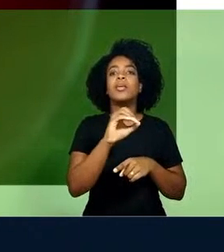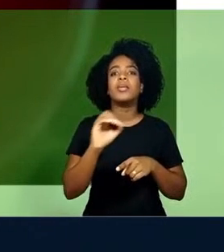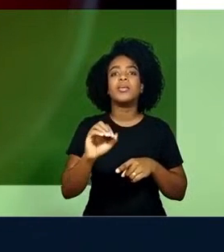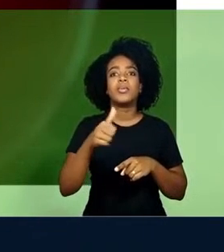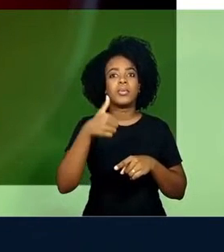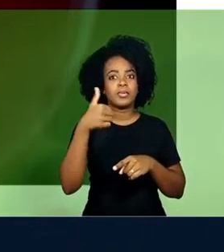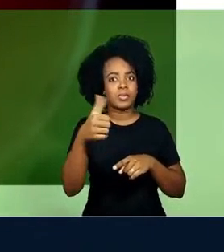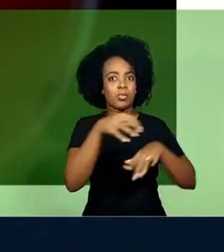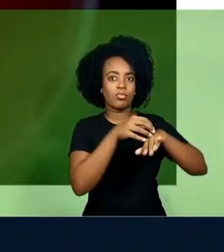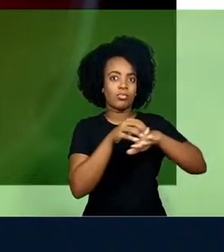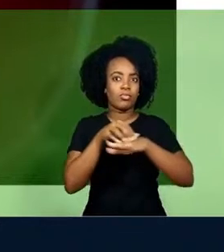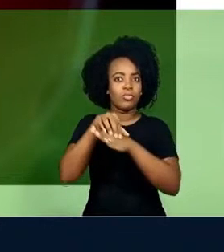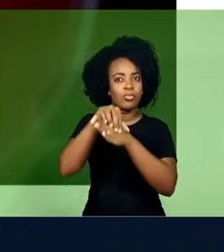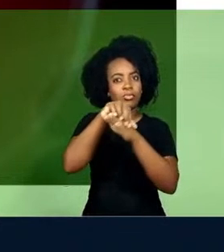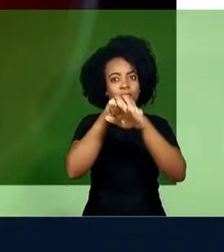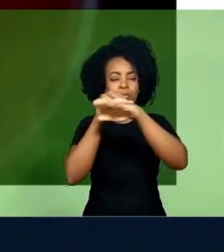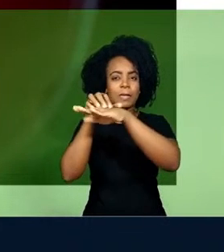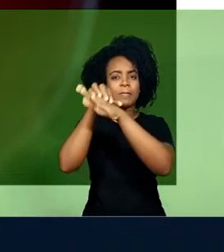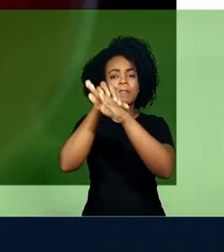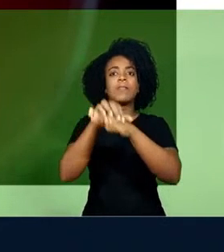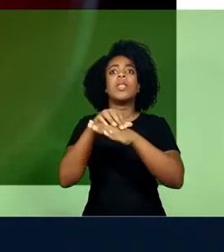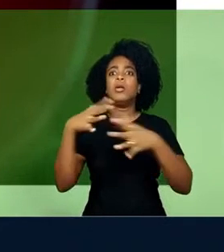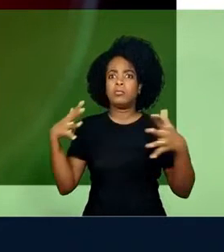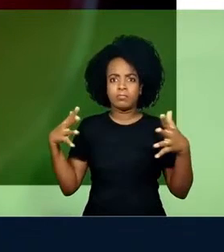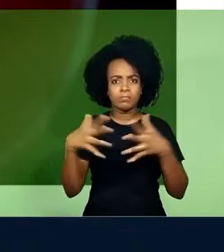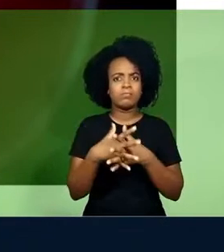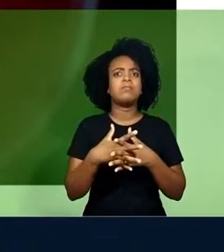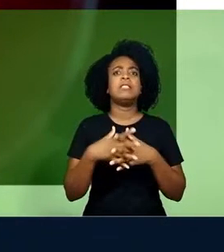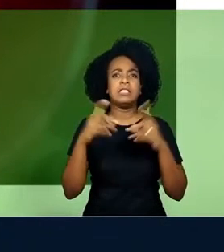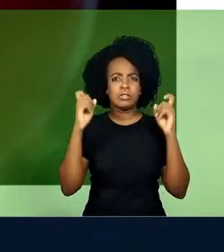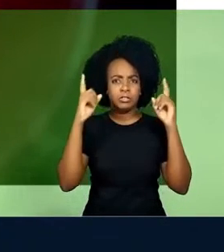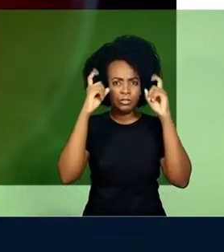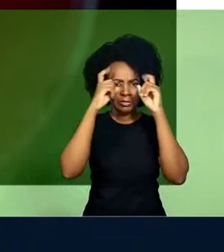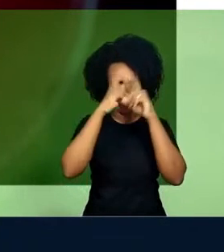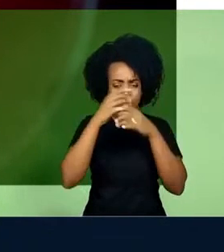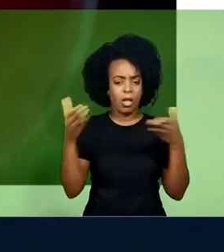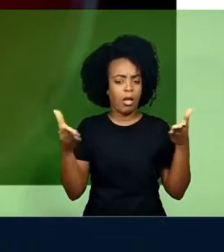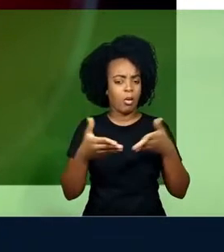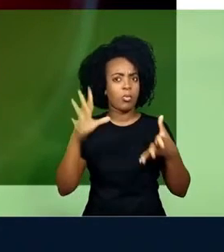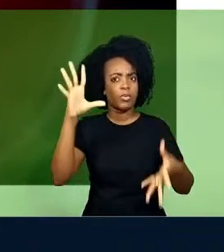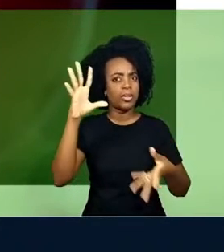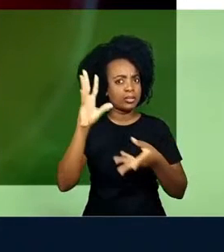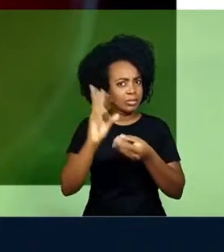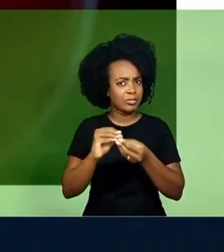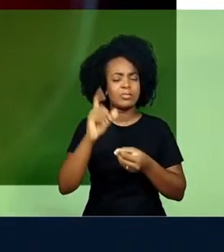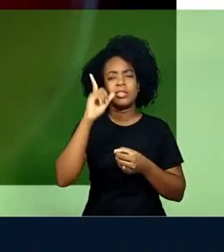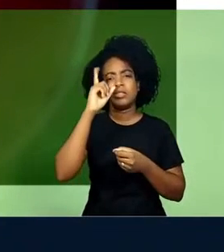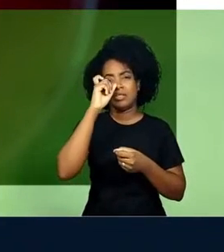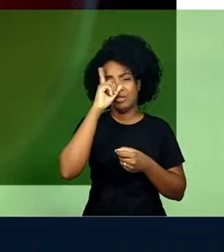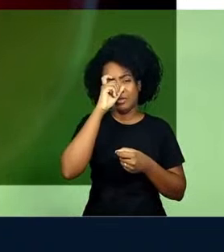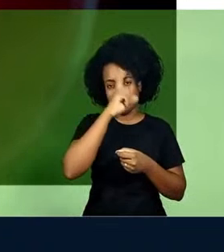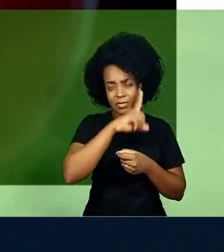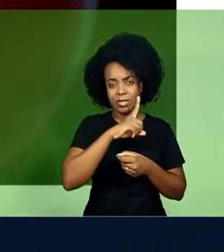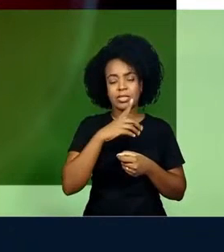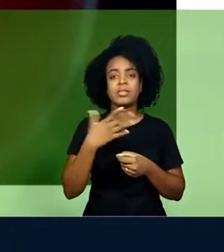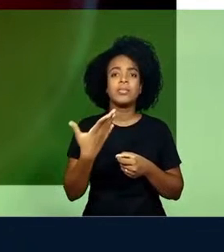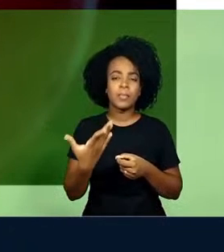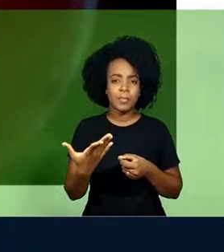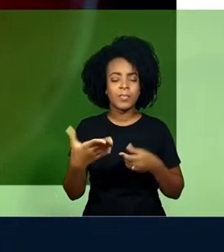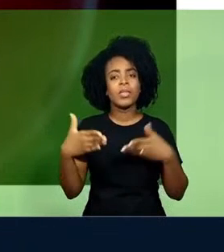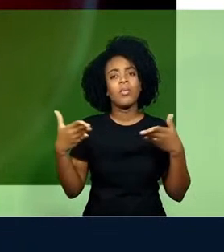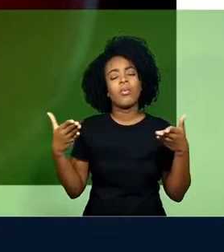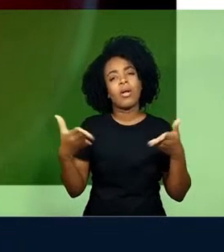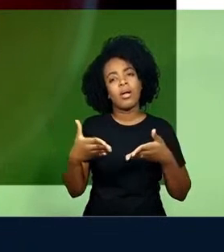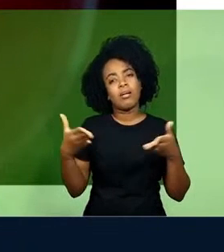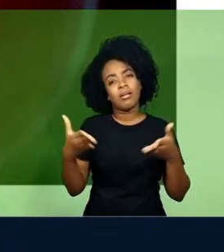É um filme bastante elaborado, bastante complexo, que é muito difícil de resumir aqui. E, por isso, eu